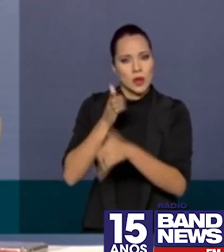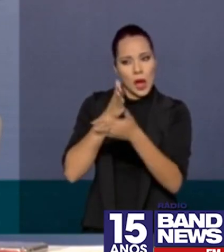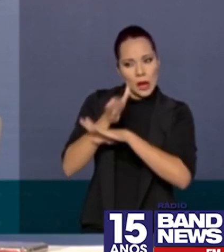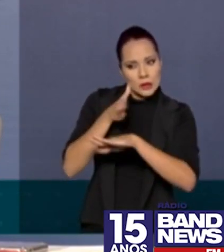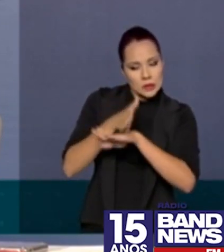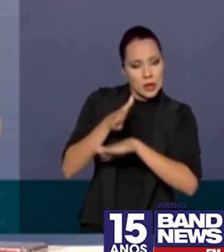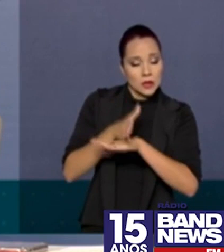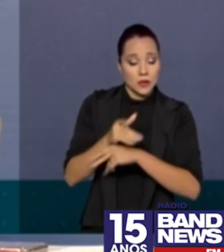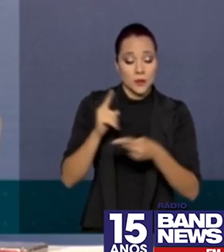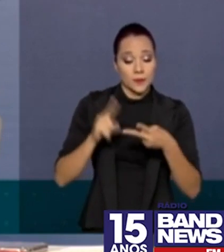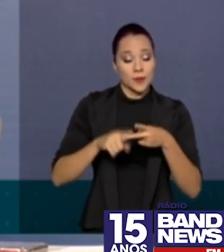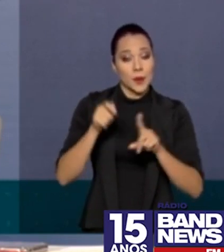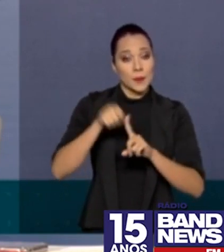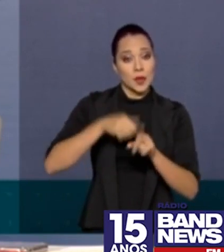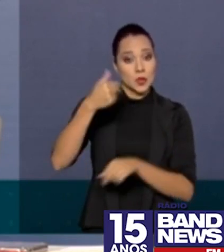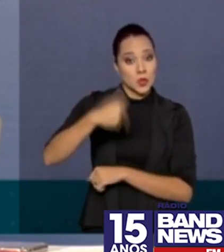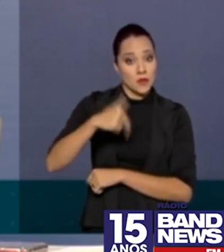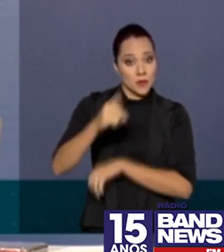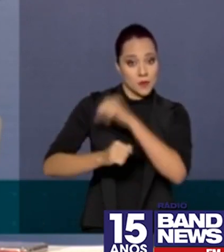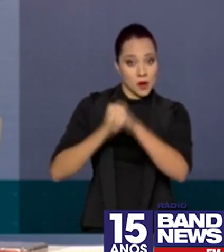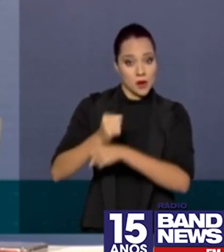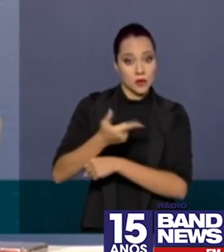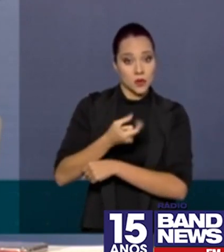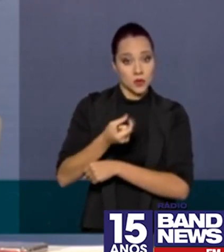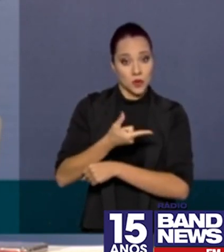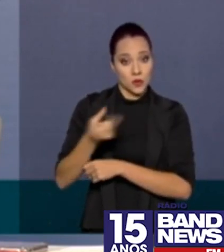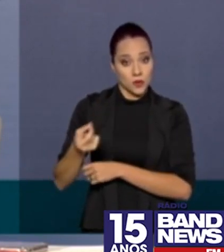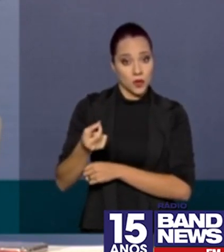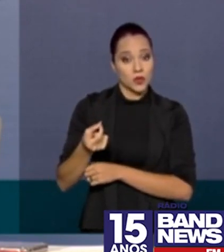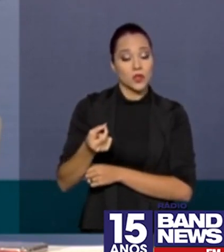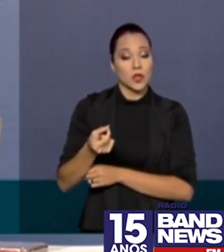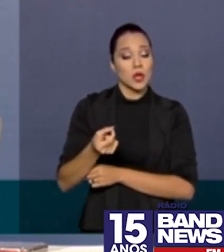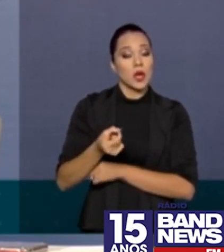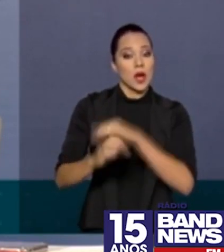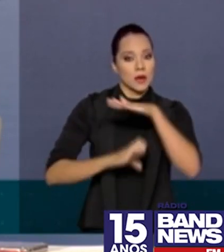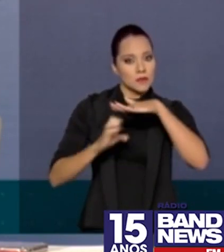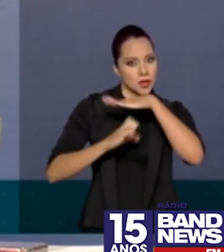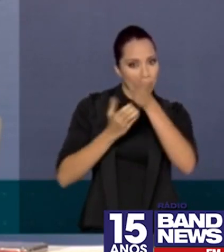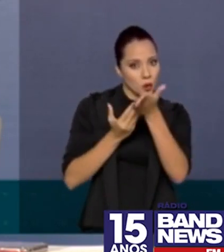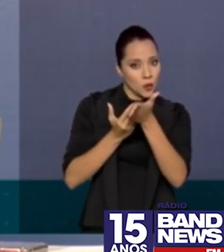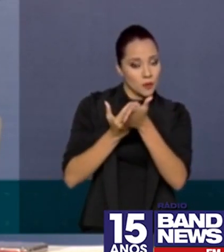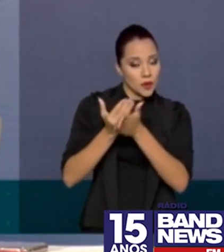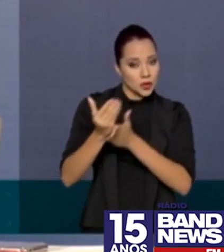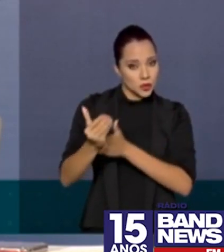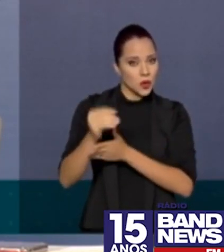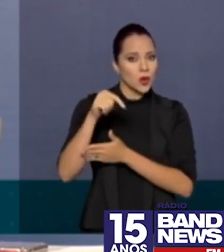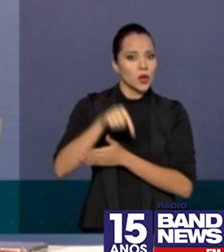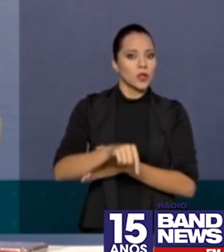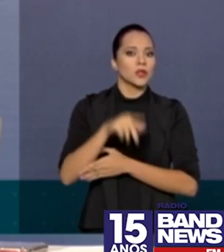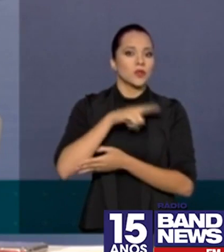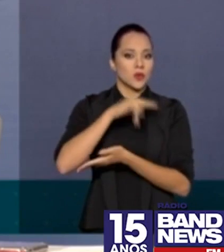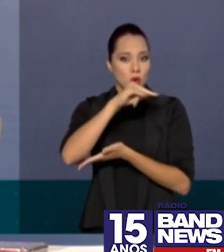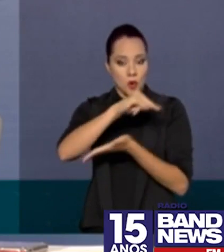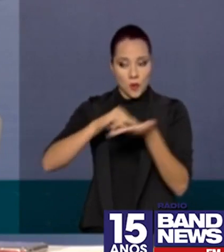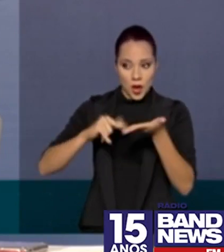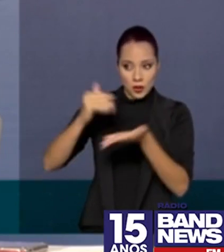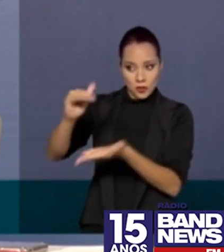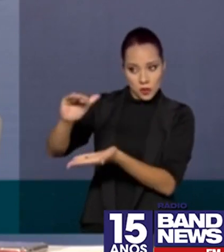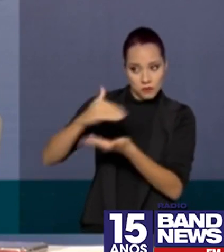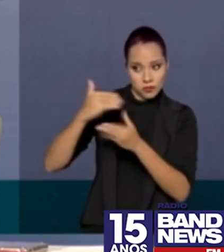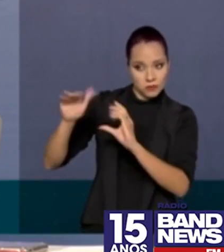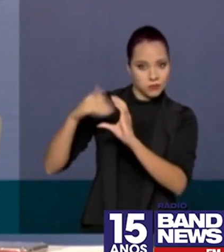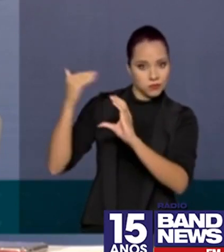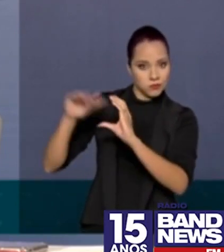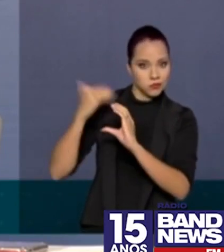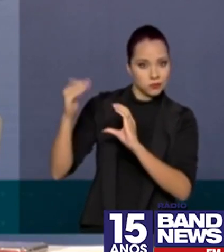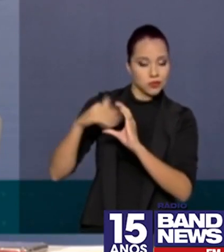Em novembro de 2020, a empresa iniciou o processo de submissão contínua dos documentos, ou seja, foi enviando